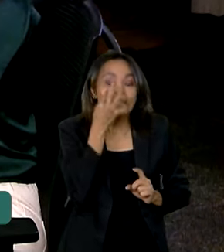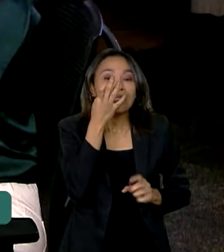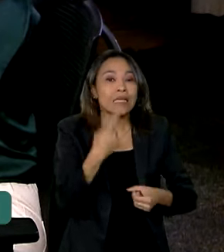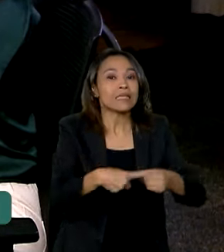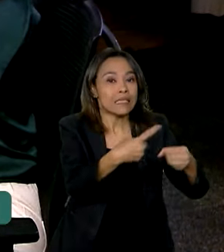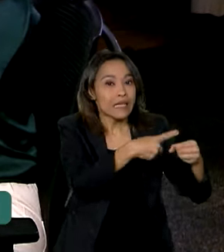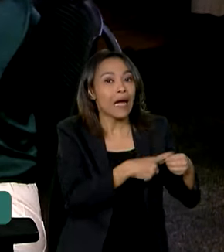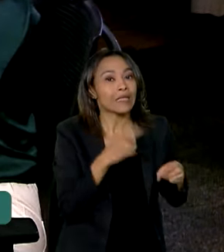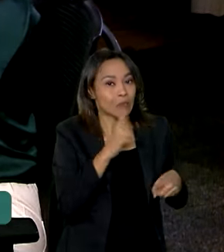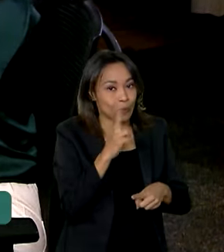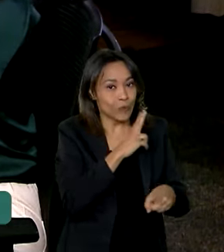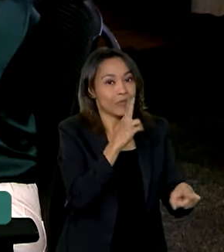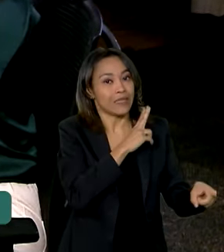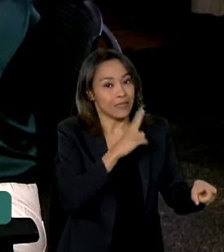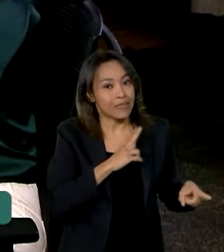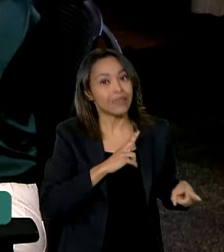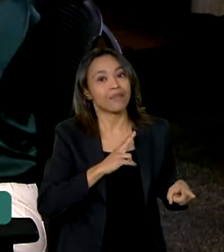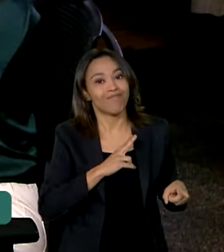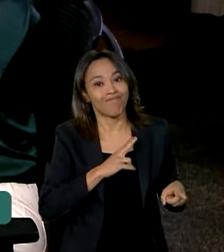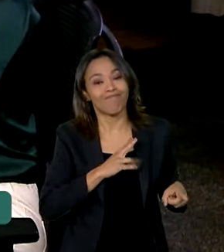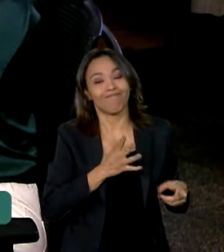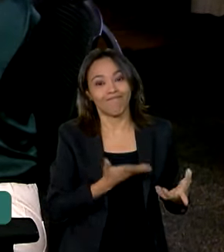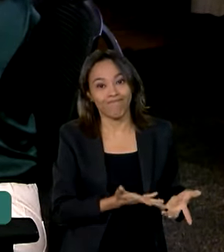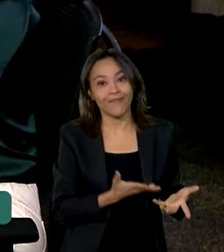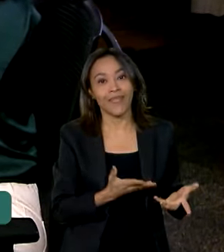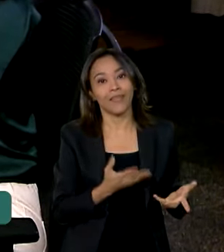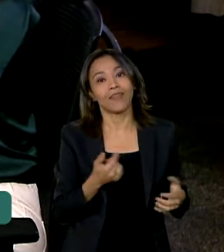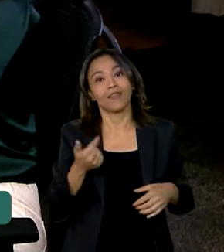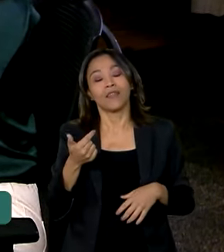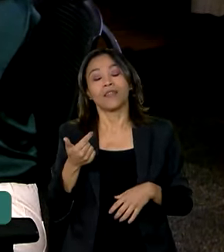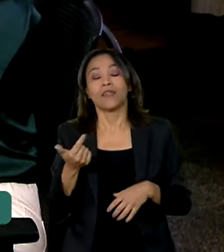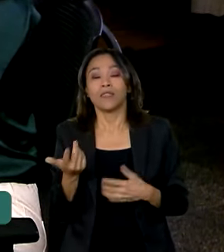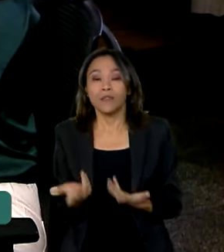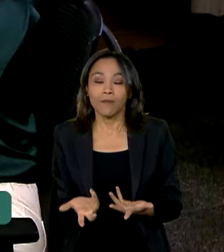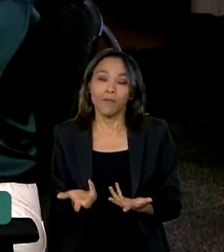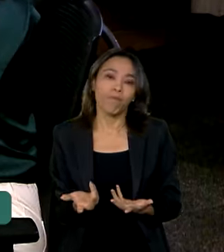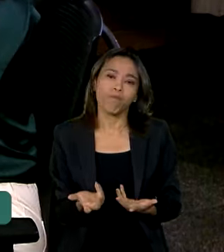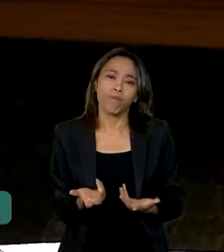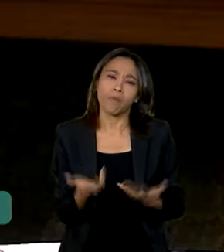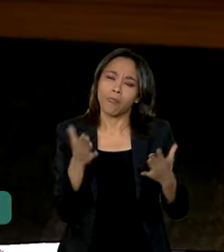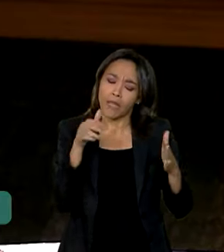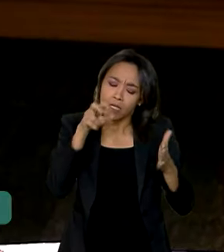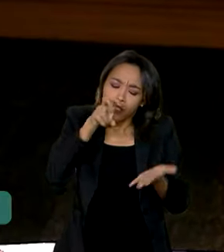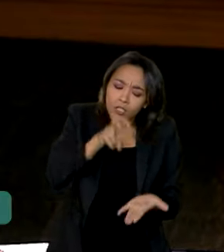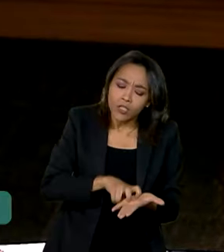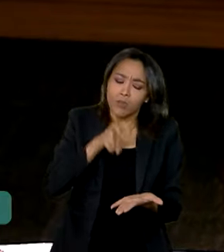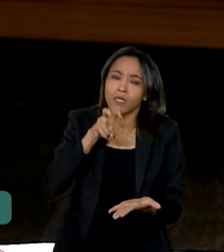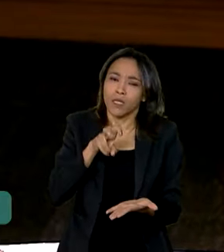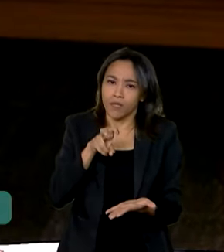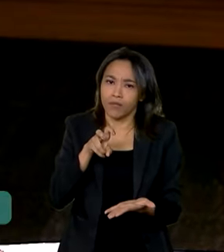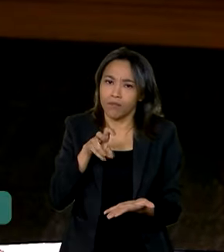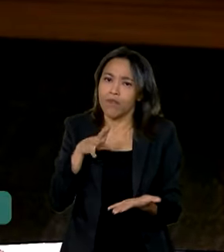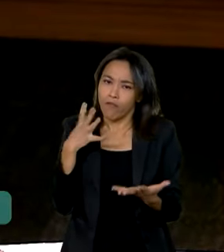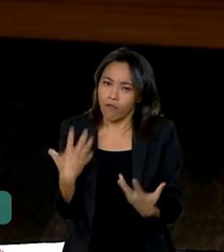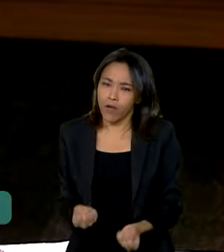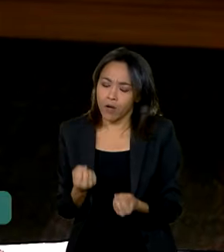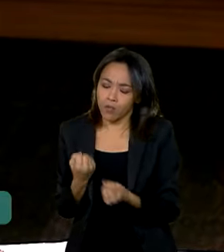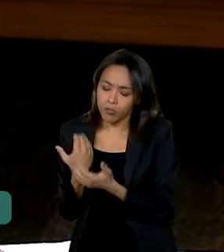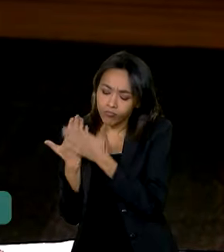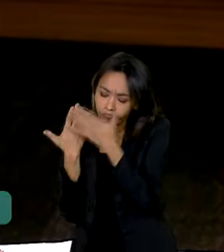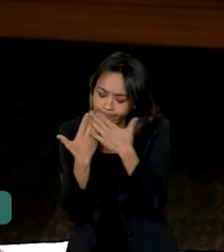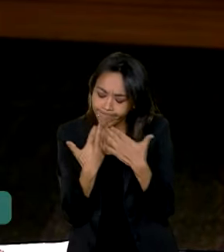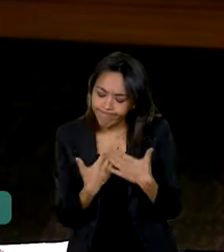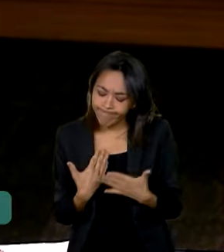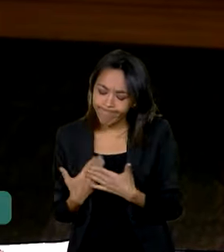acesso a cidades onde ocorrerão a prova. No decorrer da manhã, nós vamos nos debruçar sobre